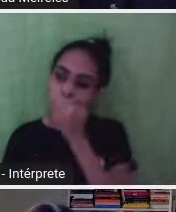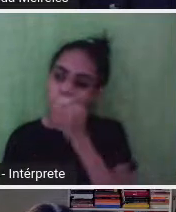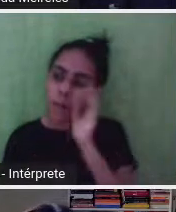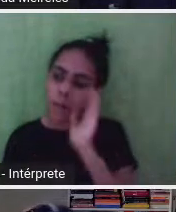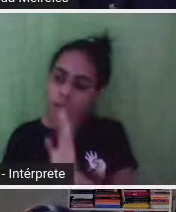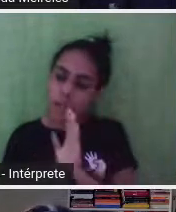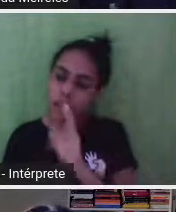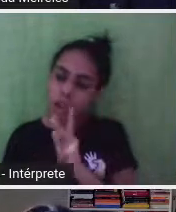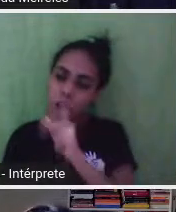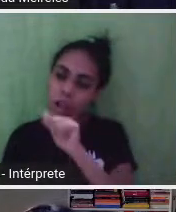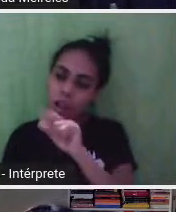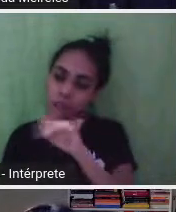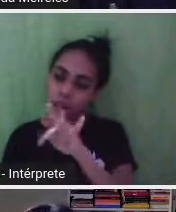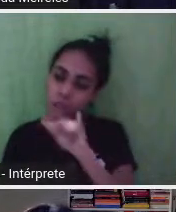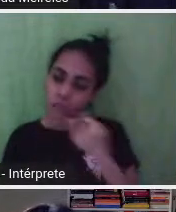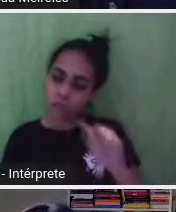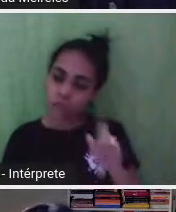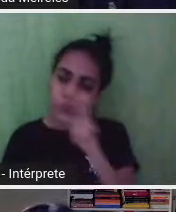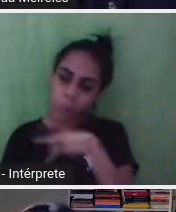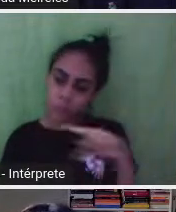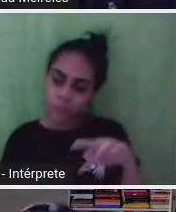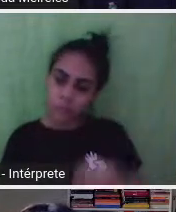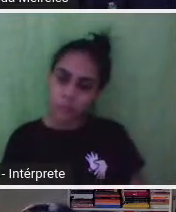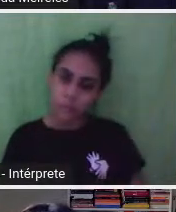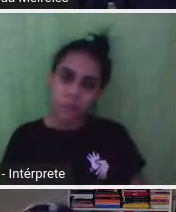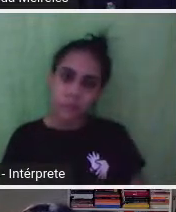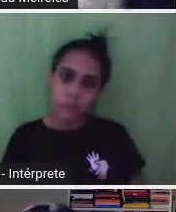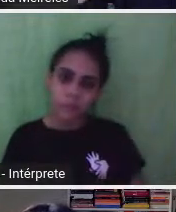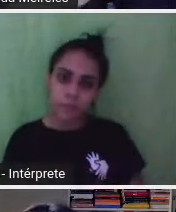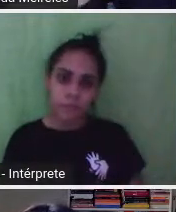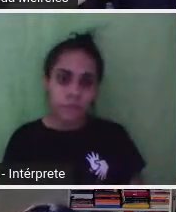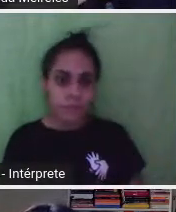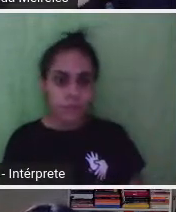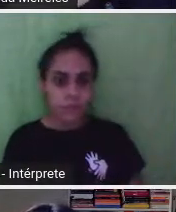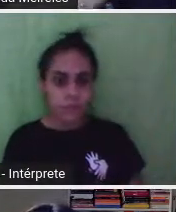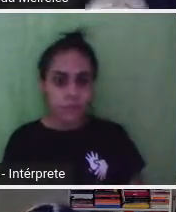beijos no coração, professora. Estamos com a missão.